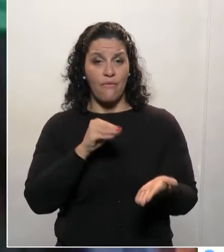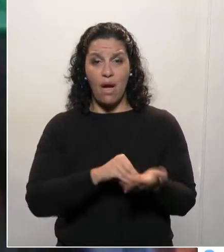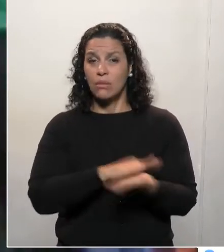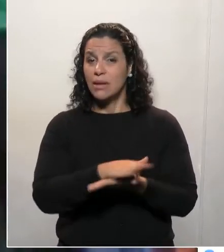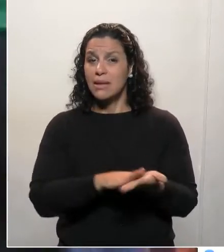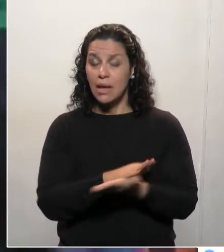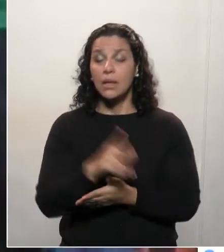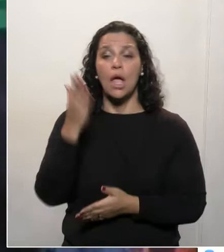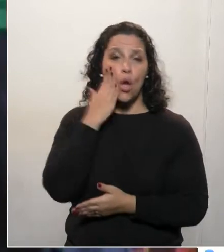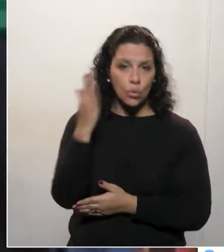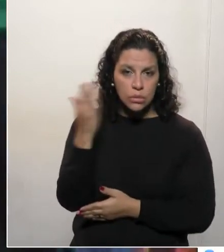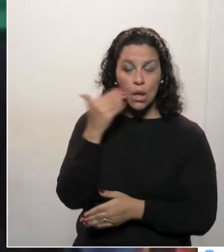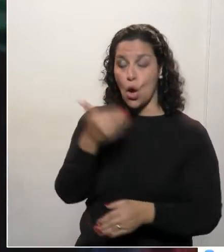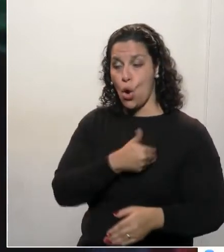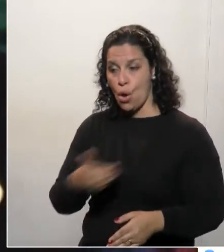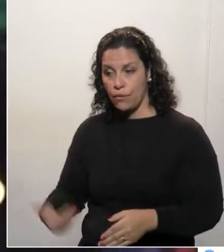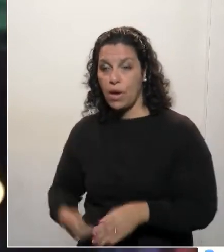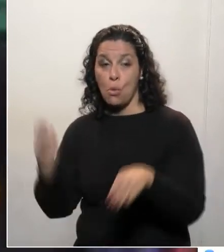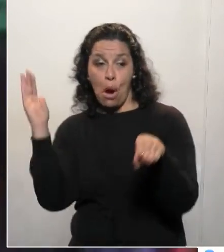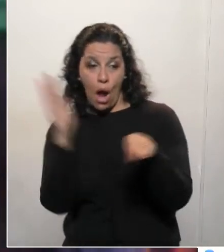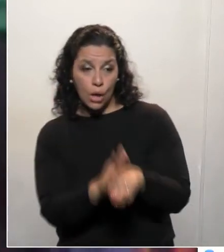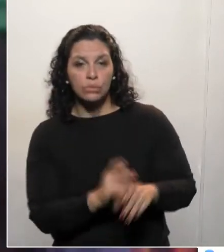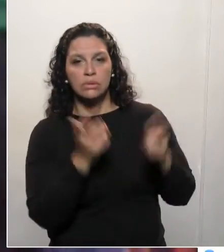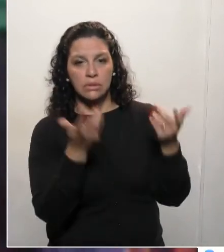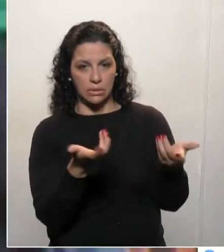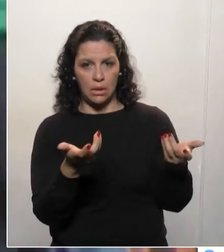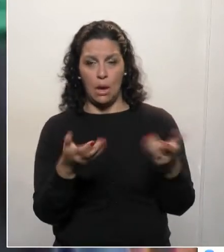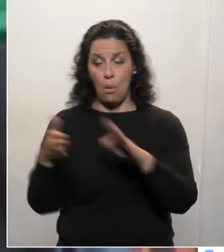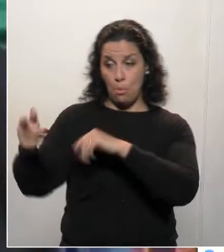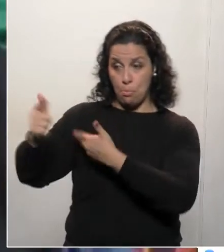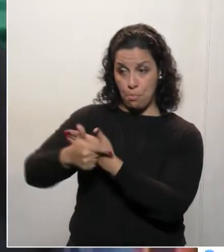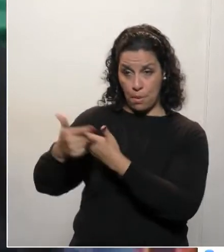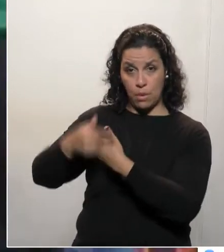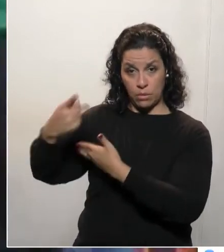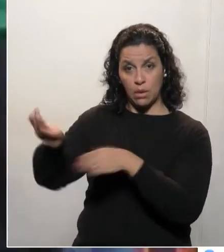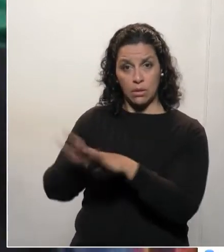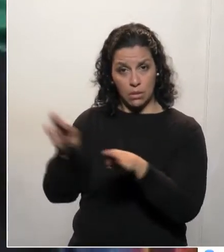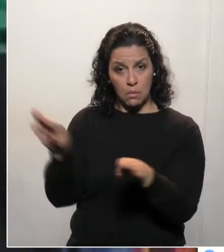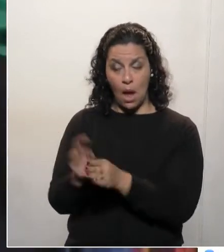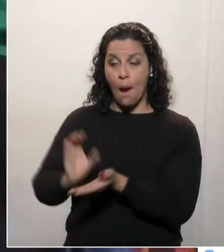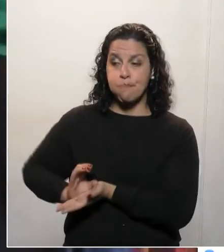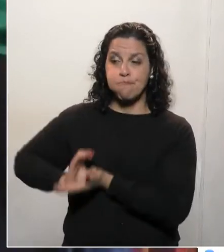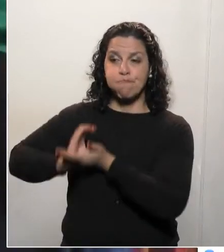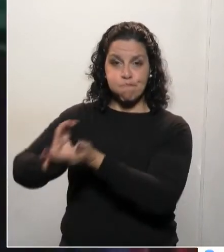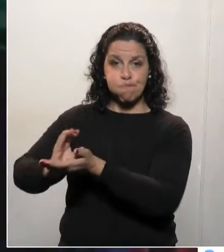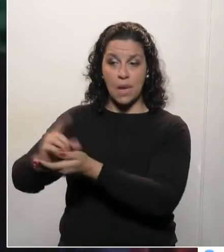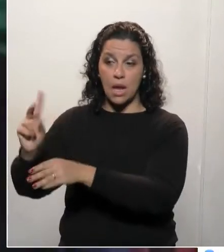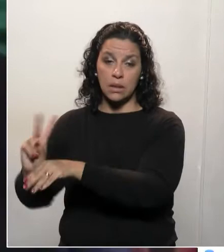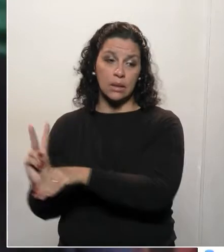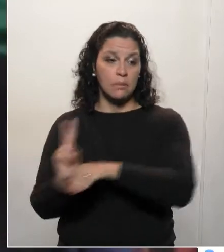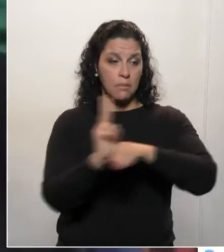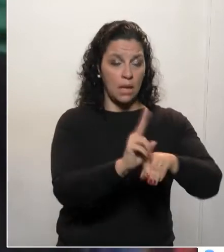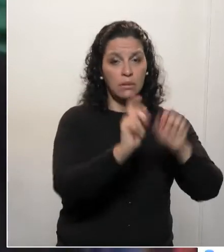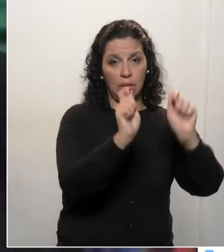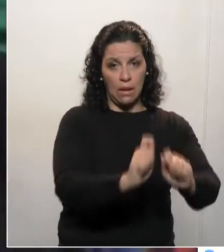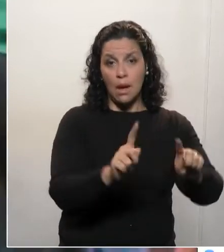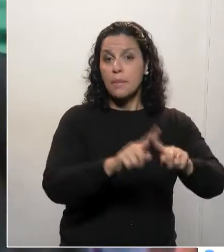de vontade do governo, que fica bem claro, o governo fez a parte dele, ele disponibilizou o dinheiro e está ali, só que